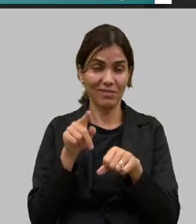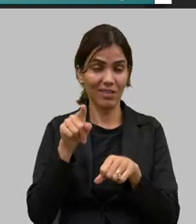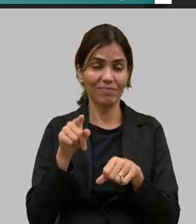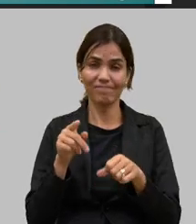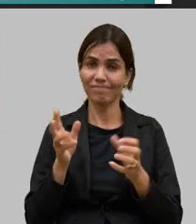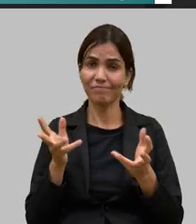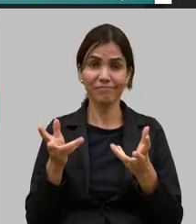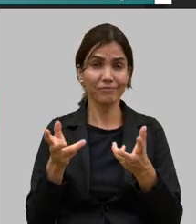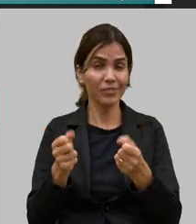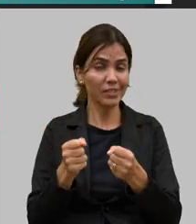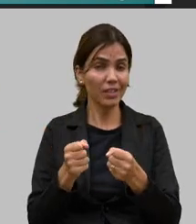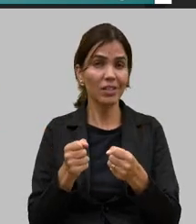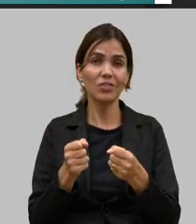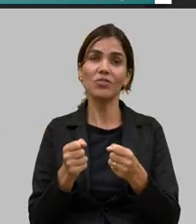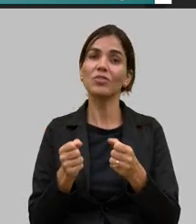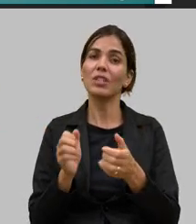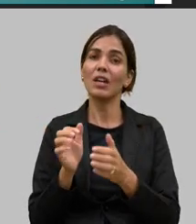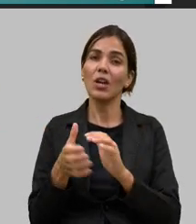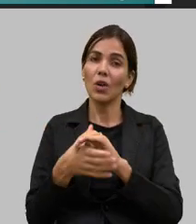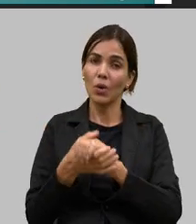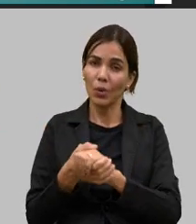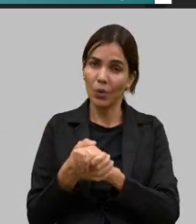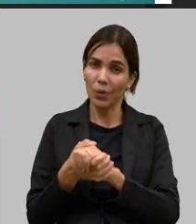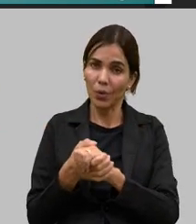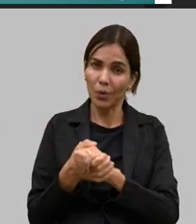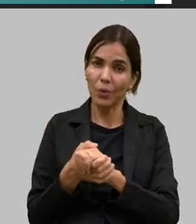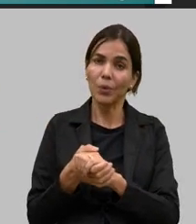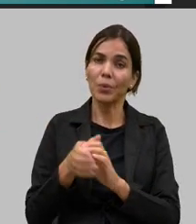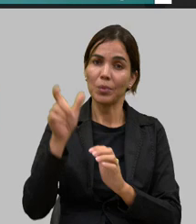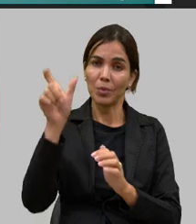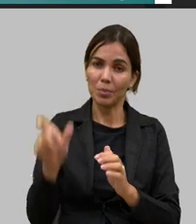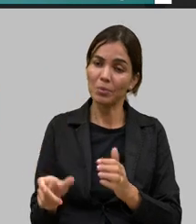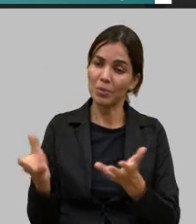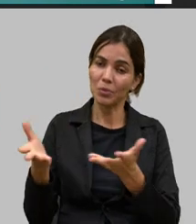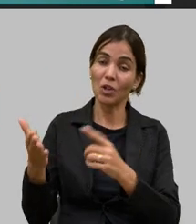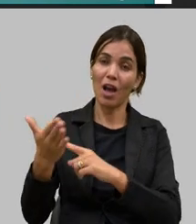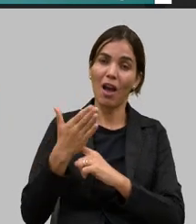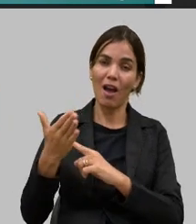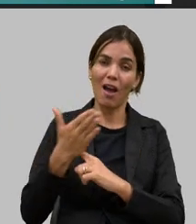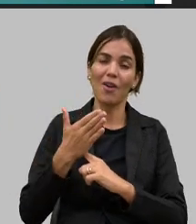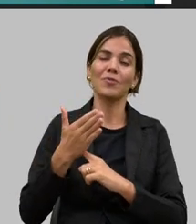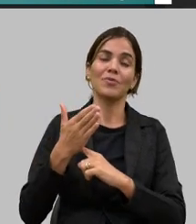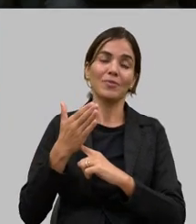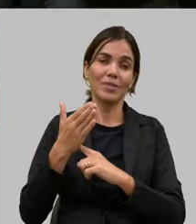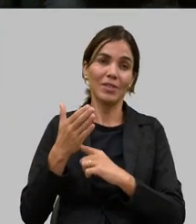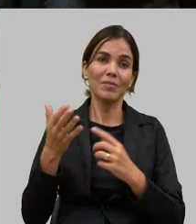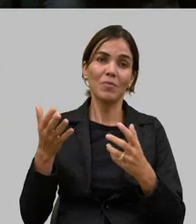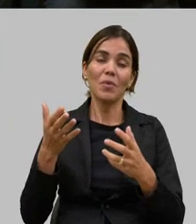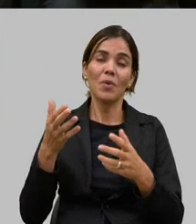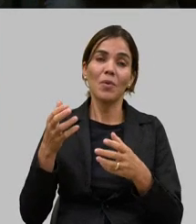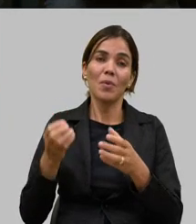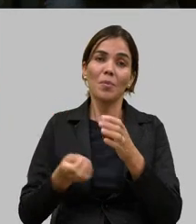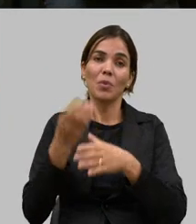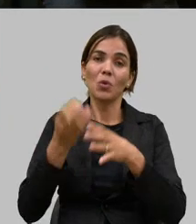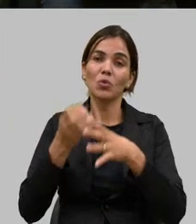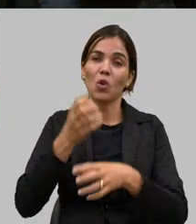CEAMIG que eu cumprimento aqui representando os nossos produtores de cana de açúcar nós já somos o segundo maior produtor de